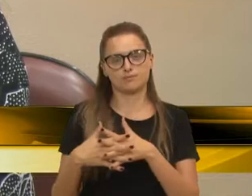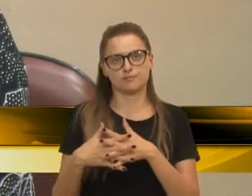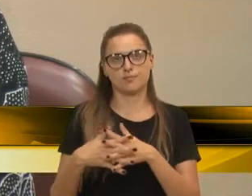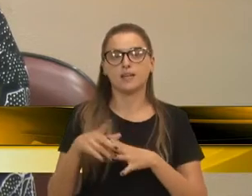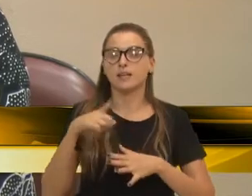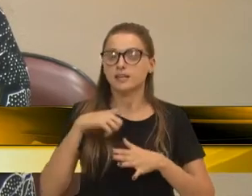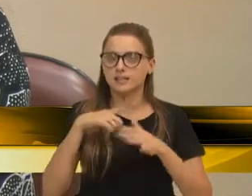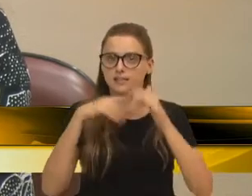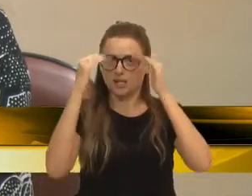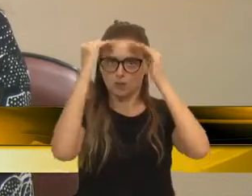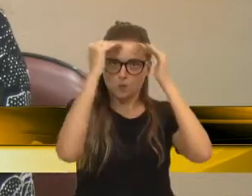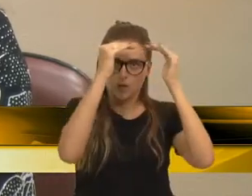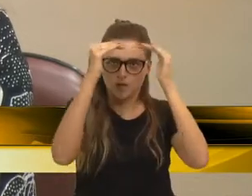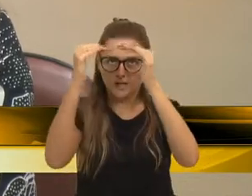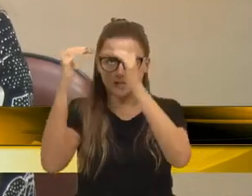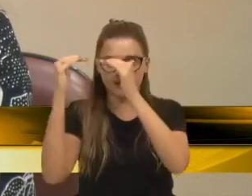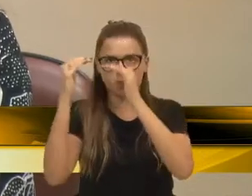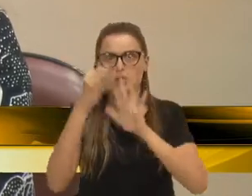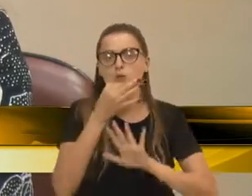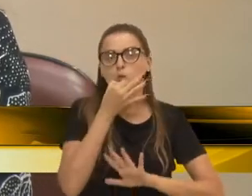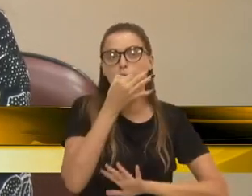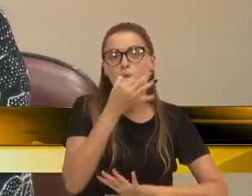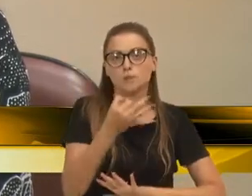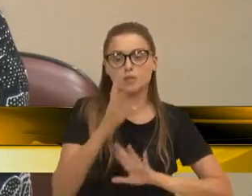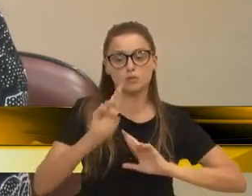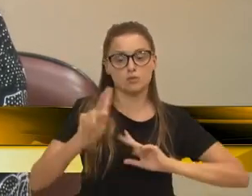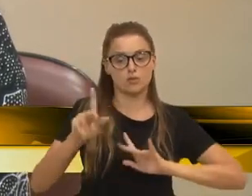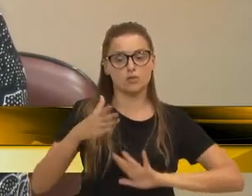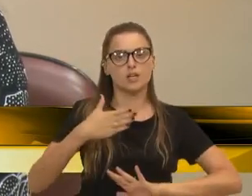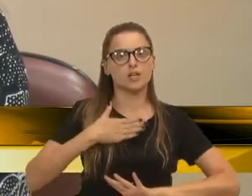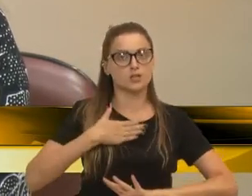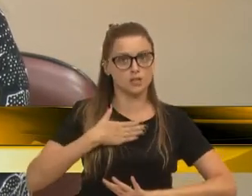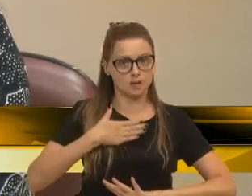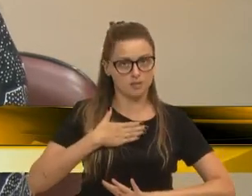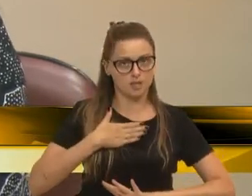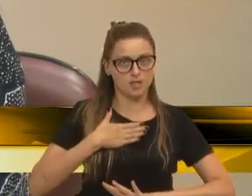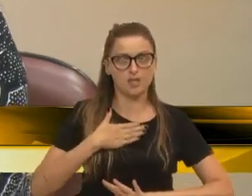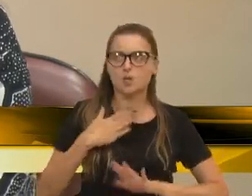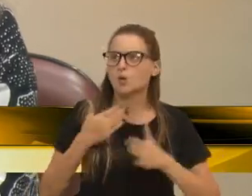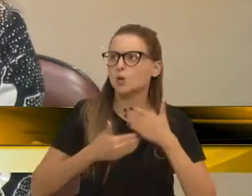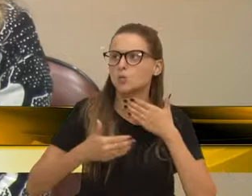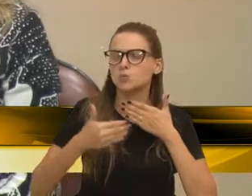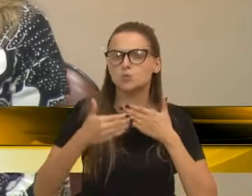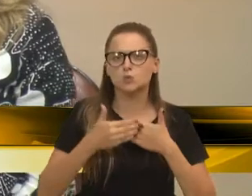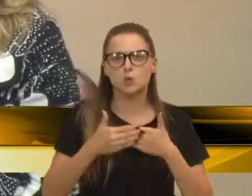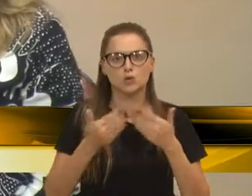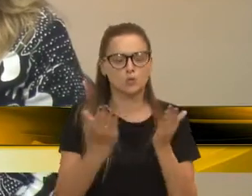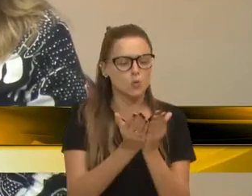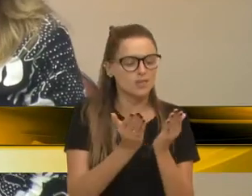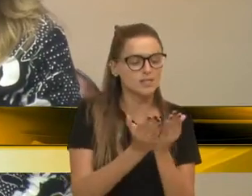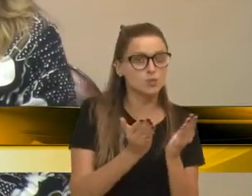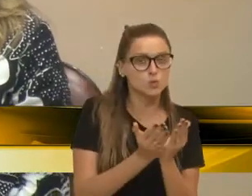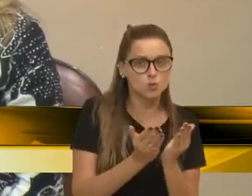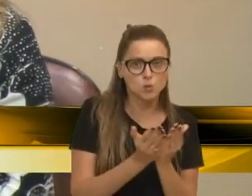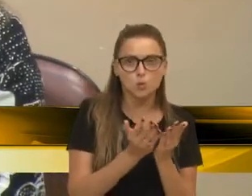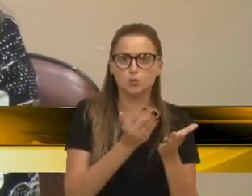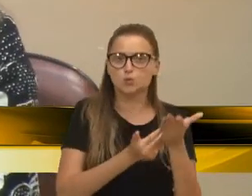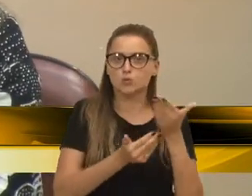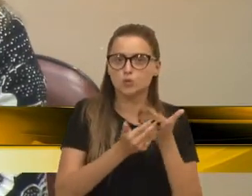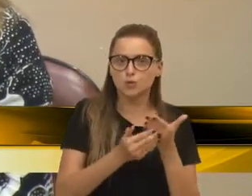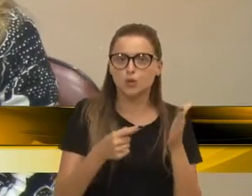máximo respeito às posições diferentes da minha, contudo, a partir de estudo prévio dos fatos